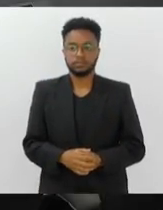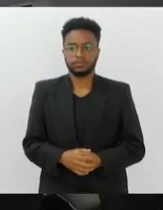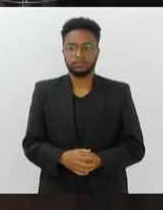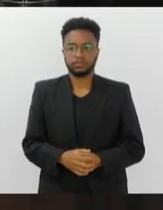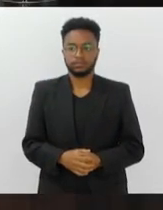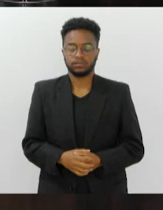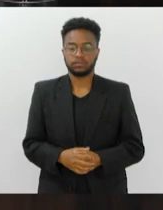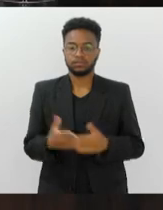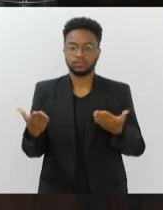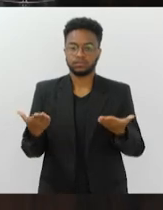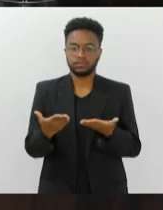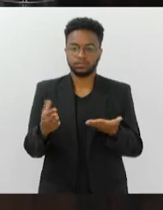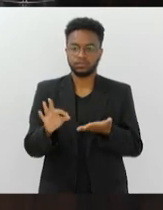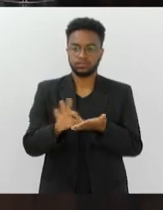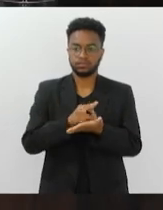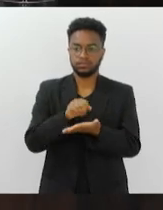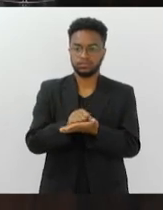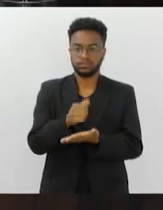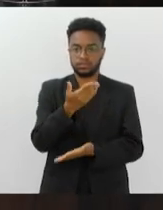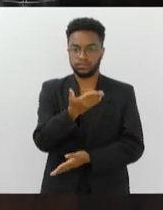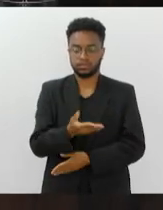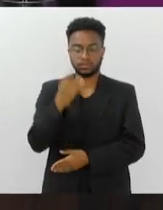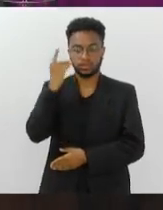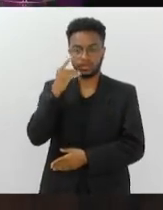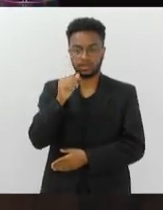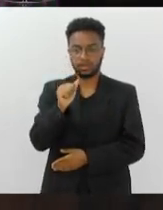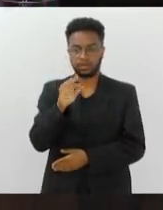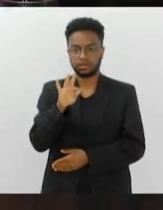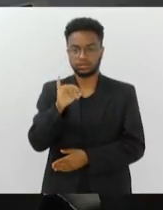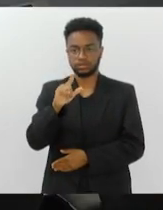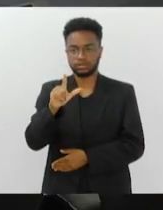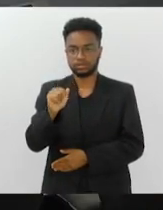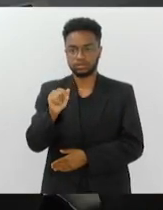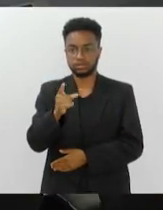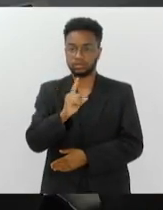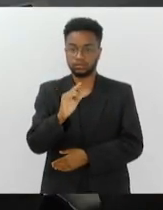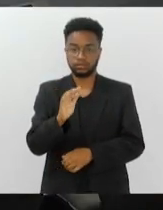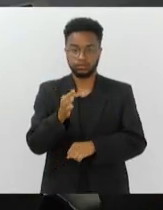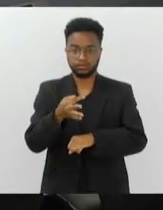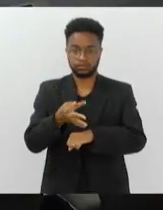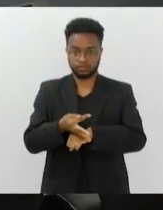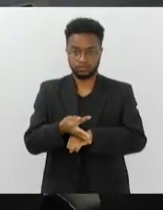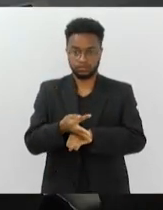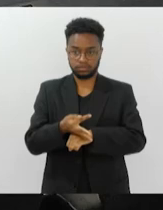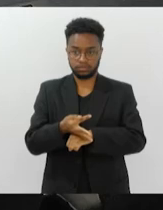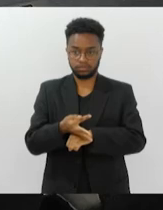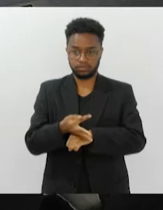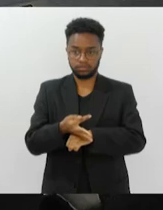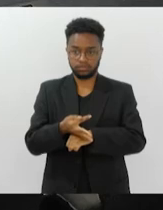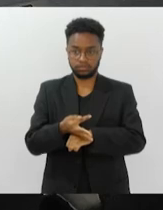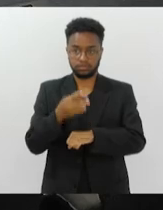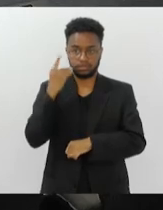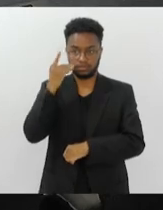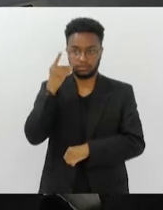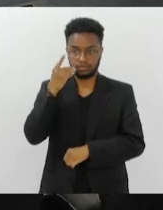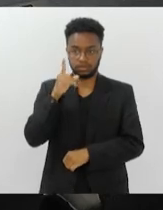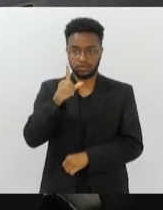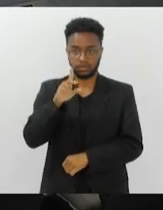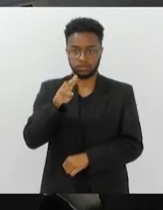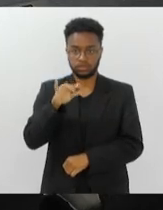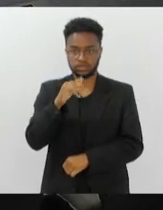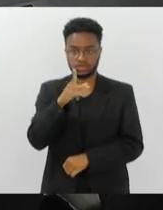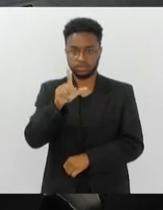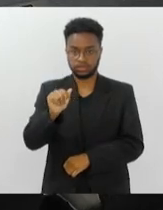Próximo orador inscrito é o deputado Atila Nunes. Não se contando presente, a deputada Lucinha está inscrita.